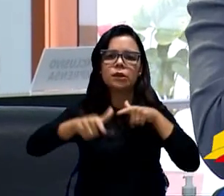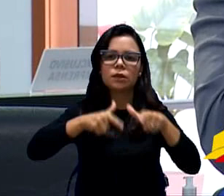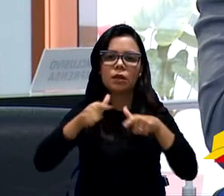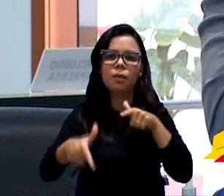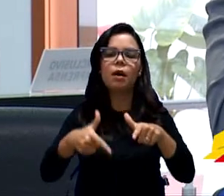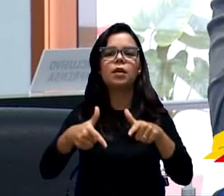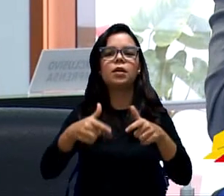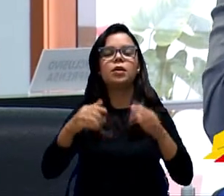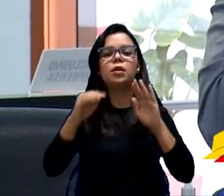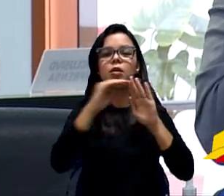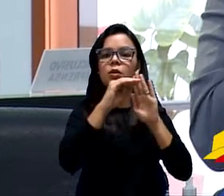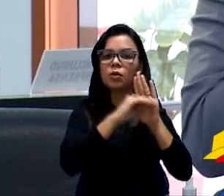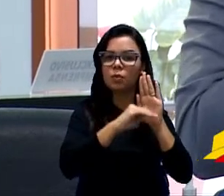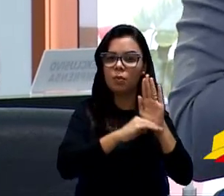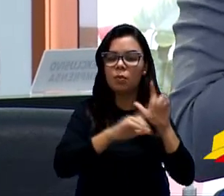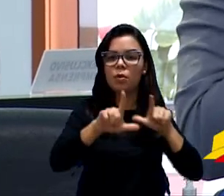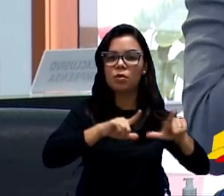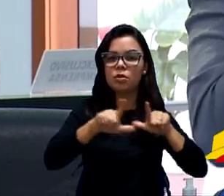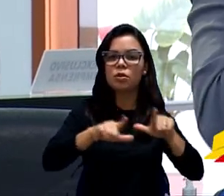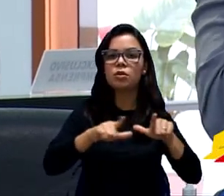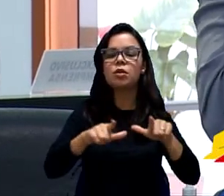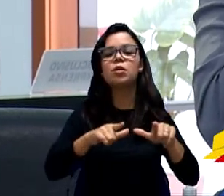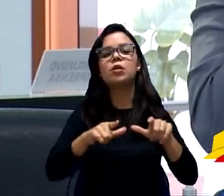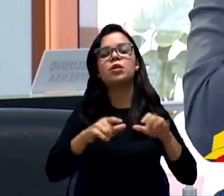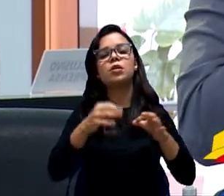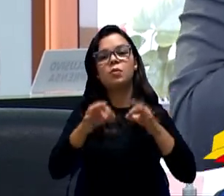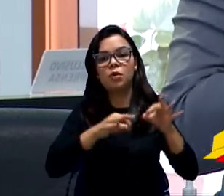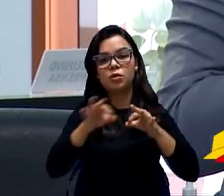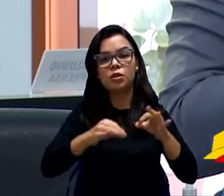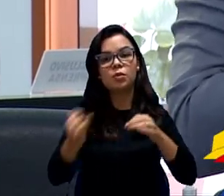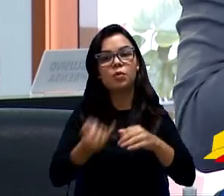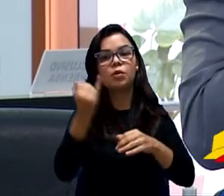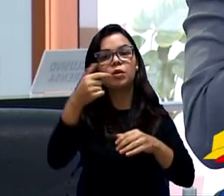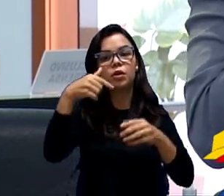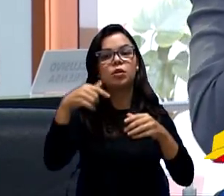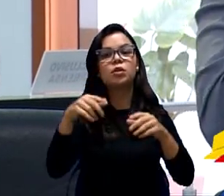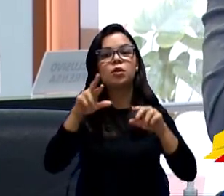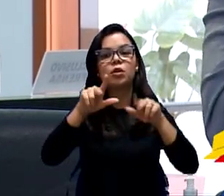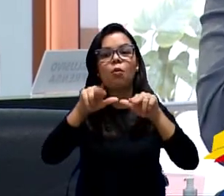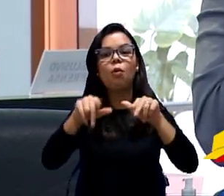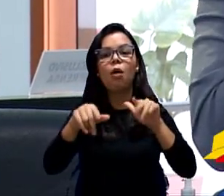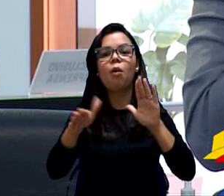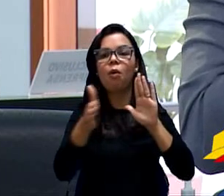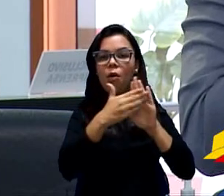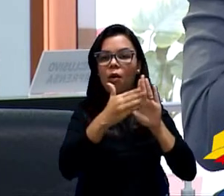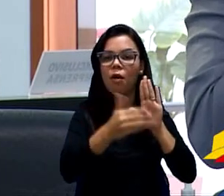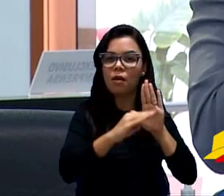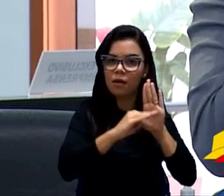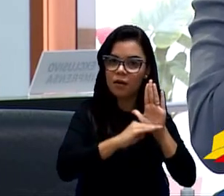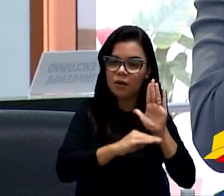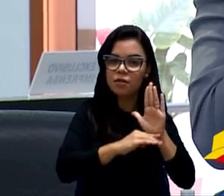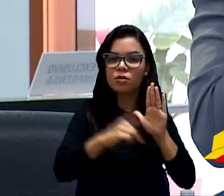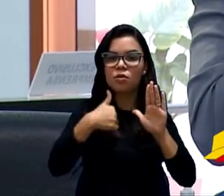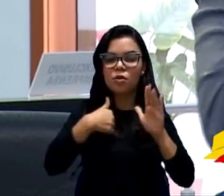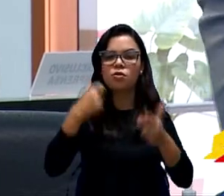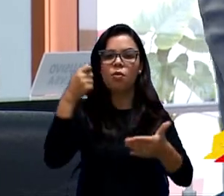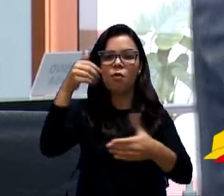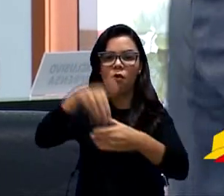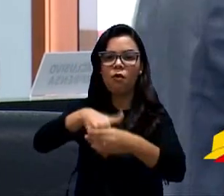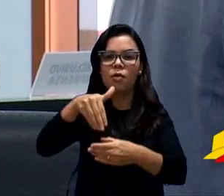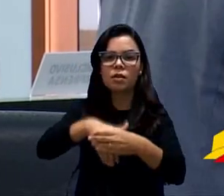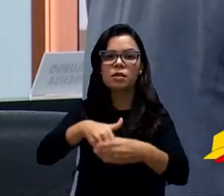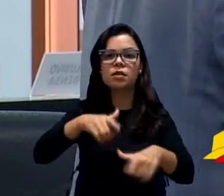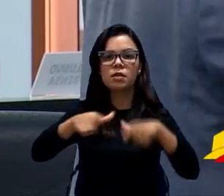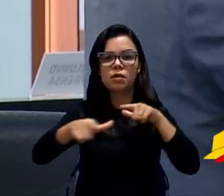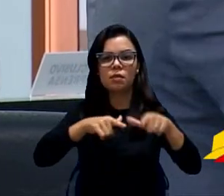sem a sua documentação, para não ficar sem uma moradia digna, para não ficar sem sua casa. E a gente foi votado para trabalhar dia e noite, para ser